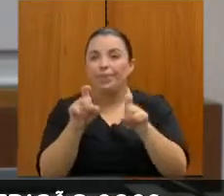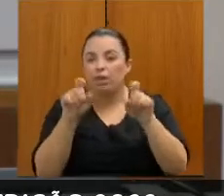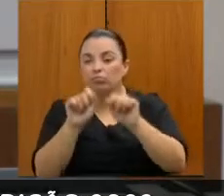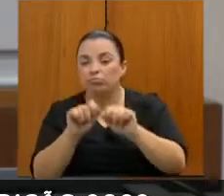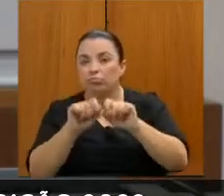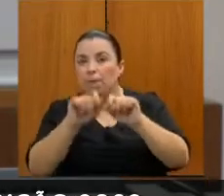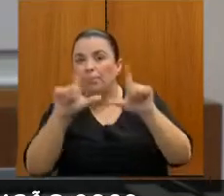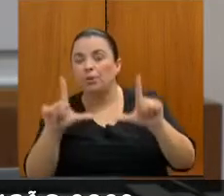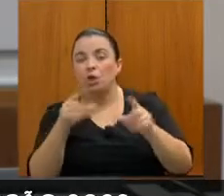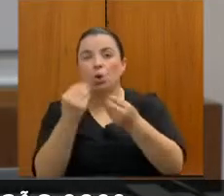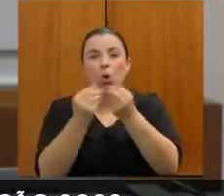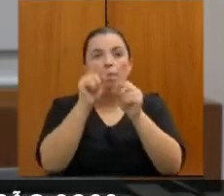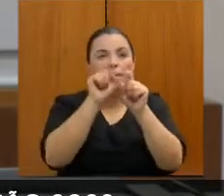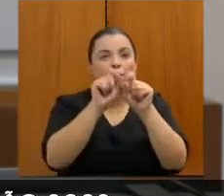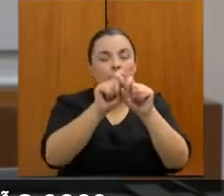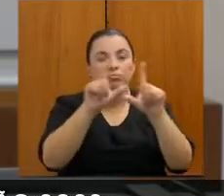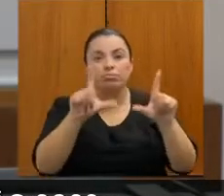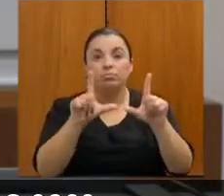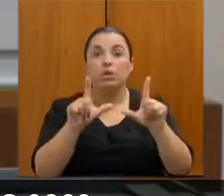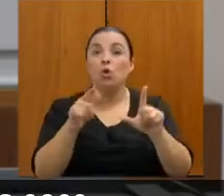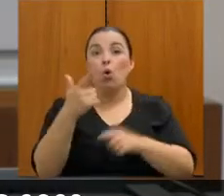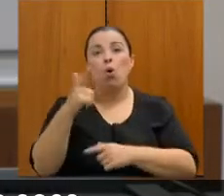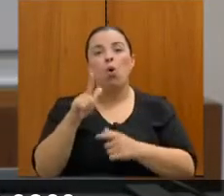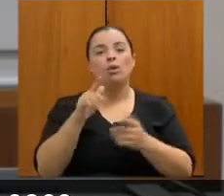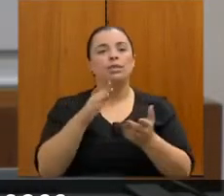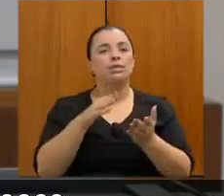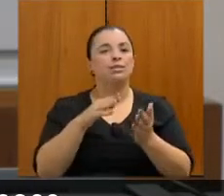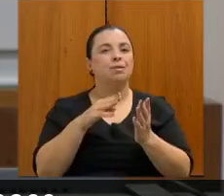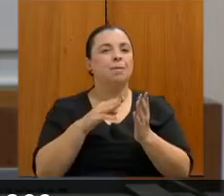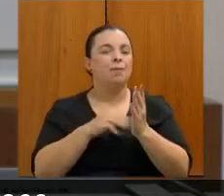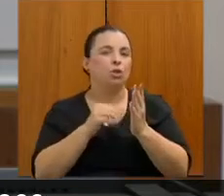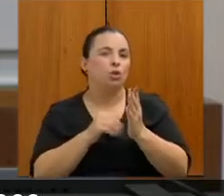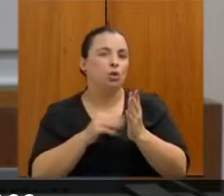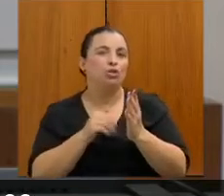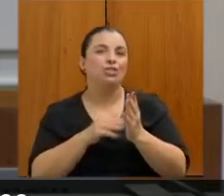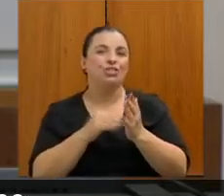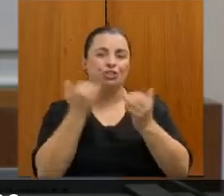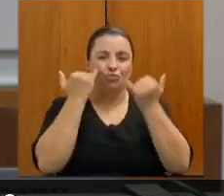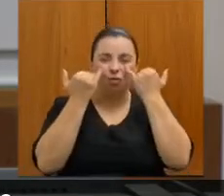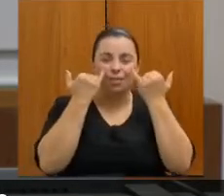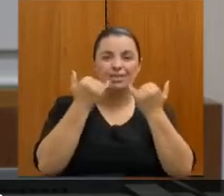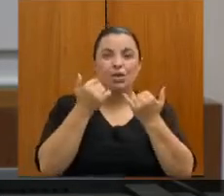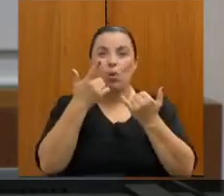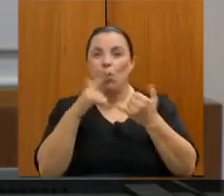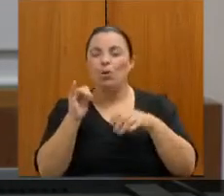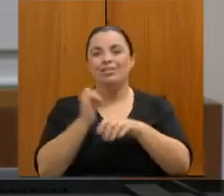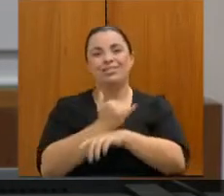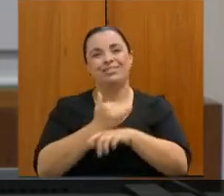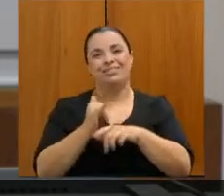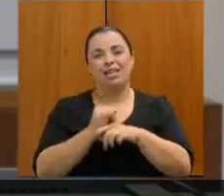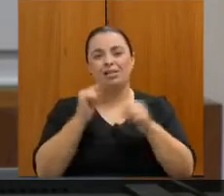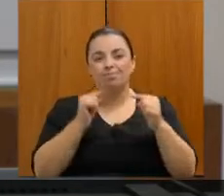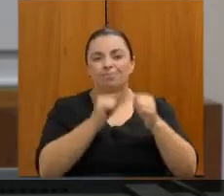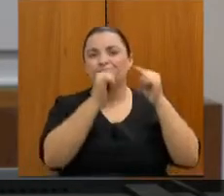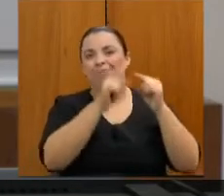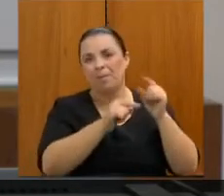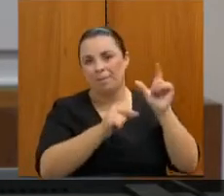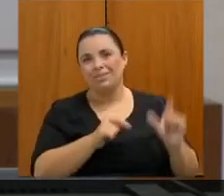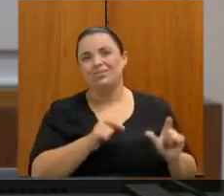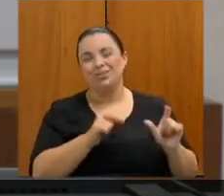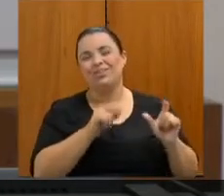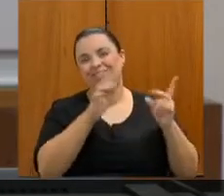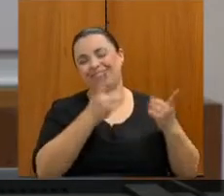formas e outras metodologias de informação. Então, a gente fica muito feliz de que esteja tendo esses espaços de